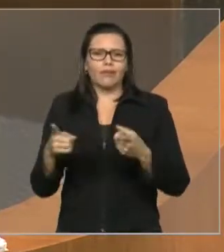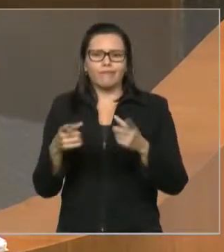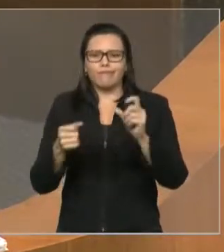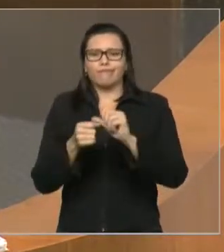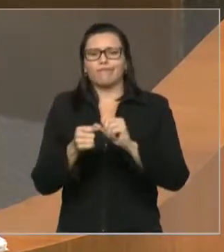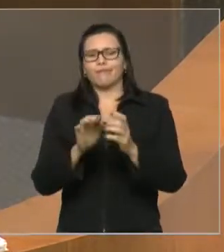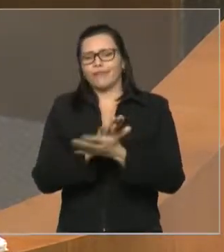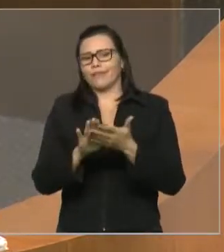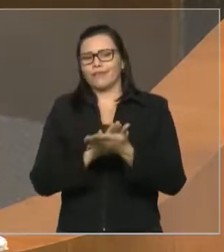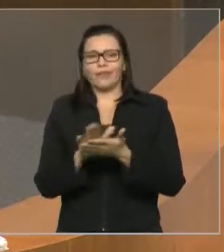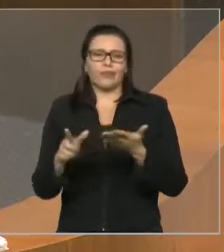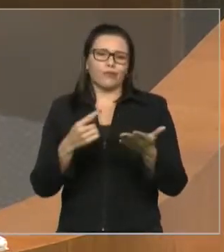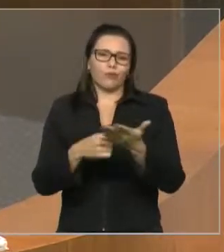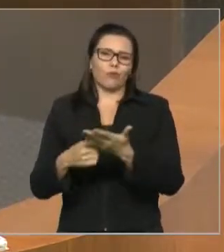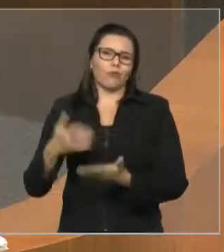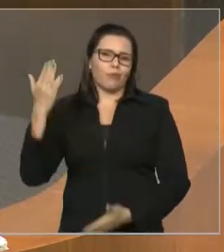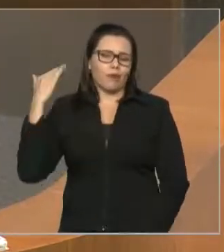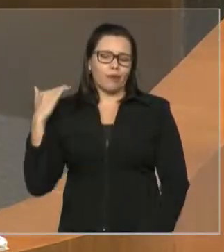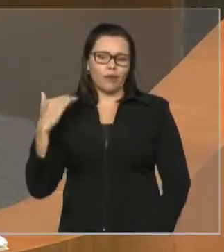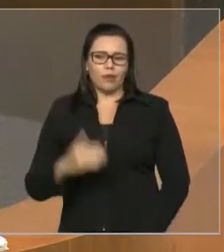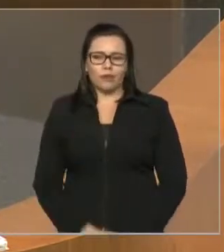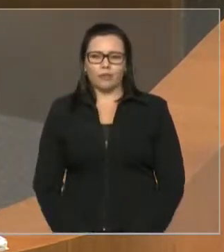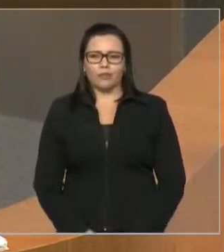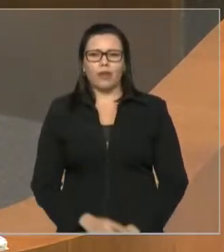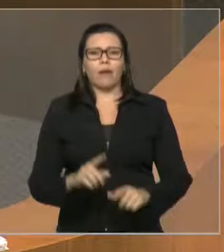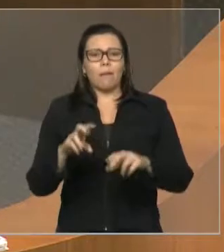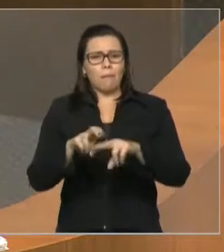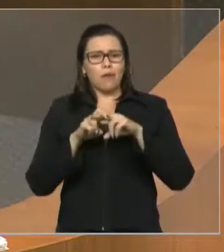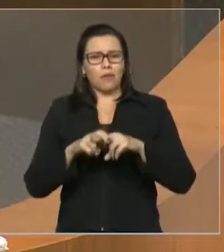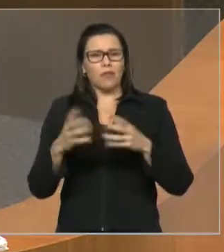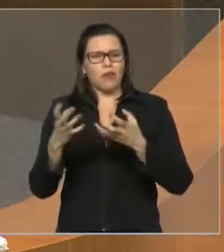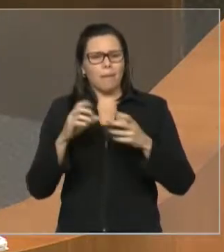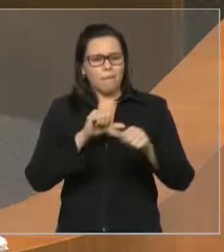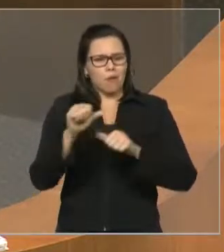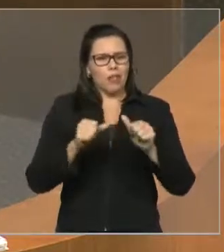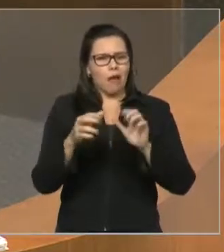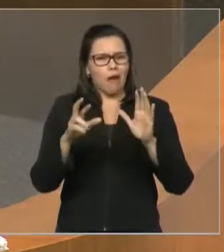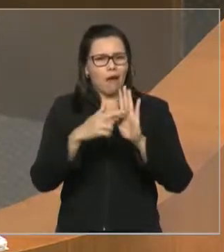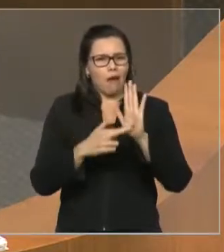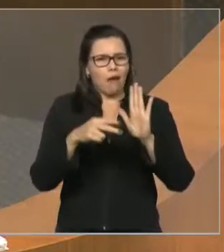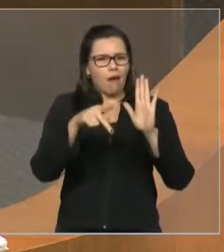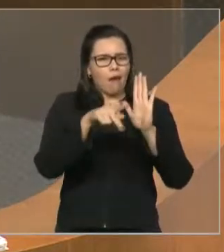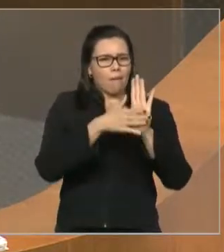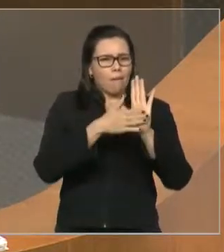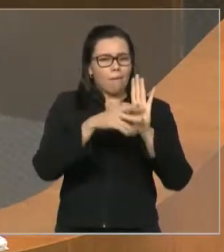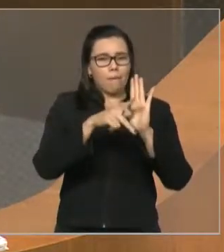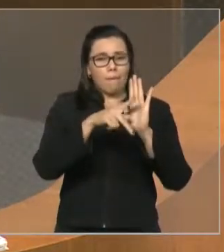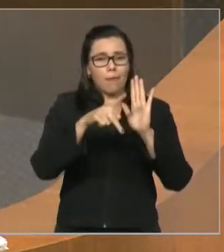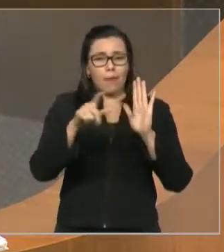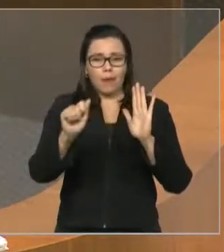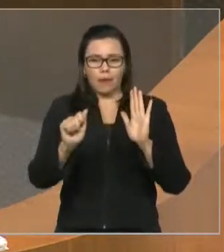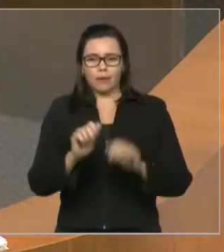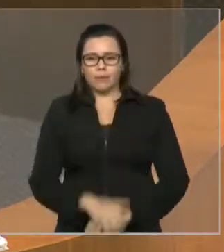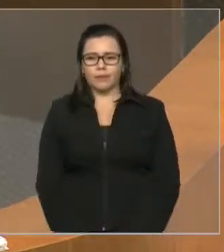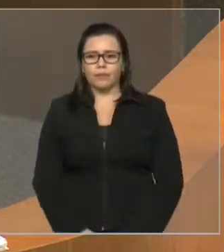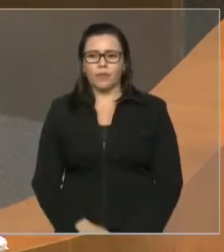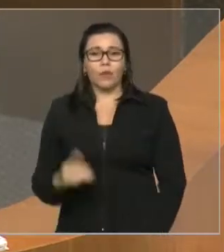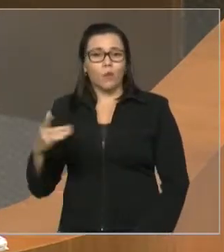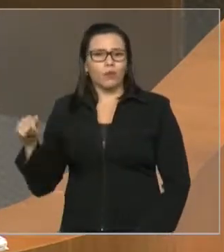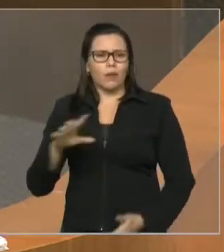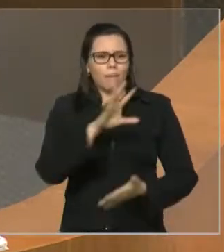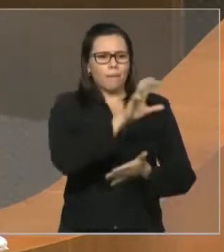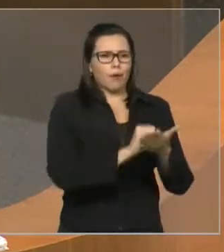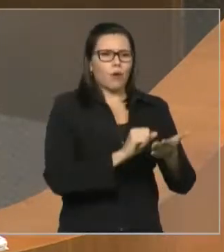vocês o detalhamento que precisa ser compreendido. Quando ele quebrou o FEPA, ele também quebrou a esperança de muitos dos maranhenses.